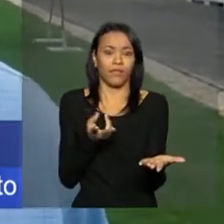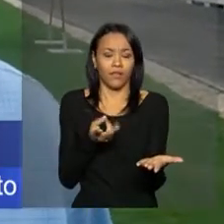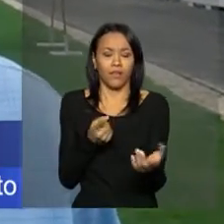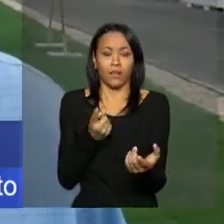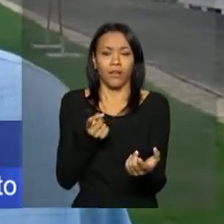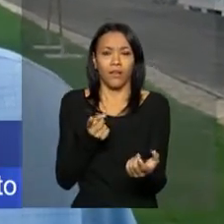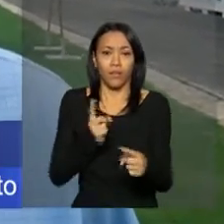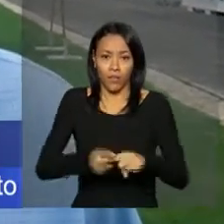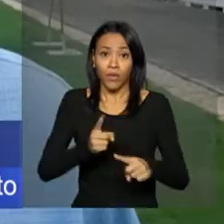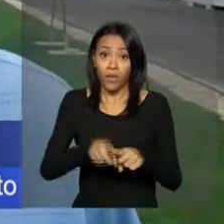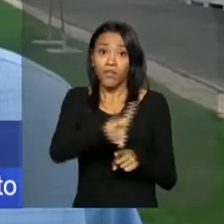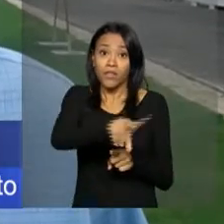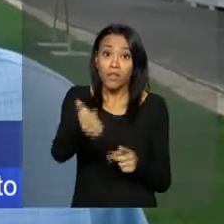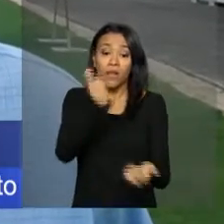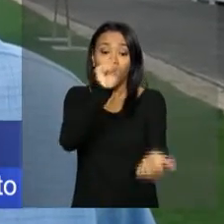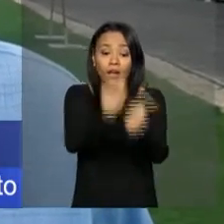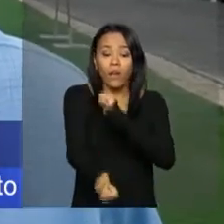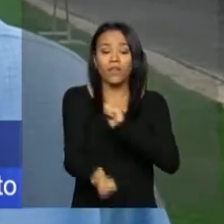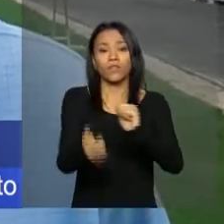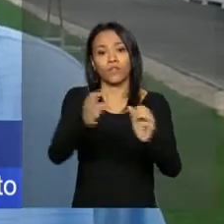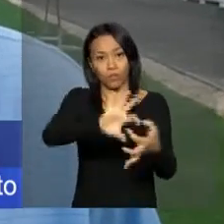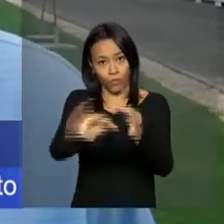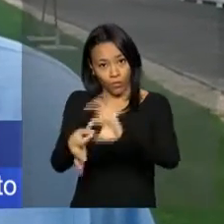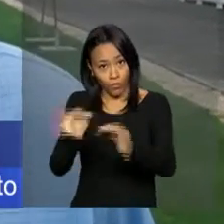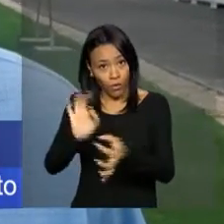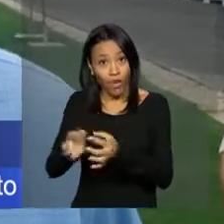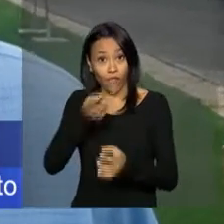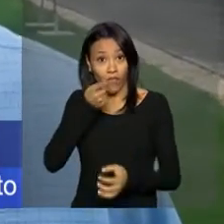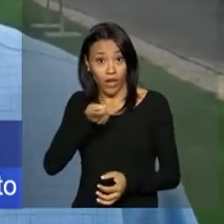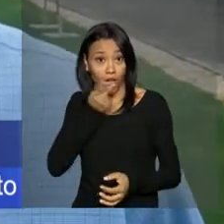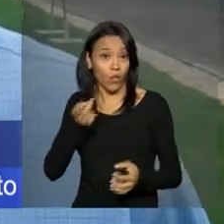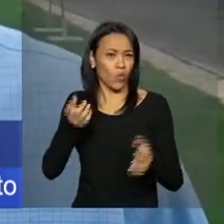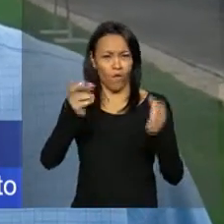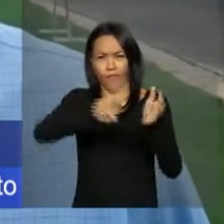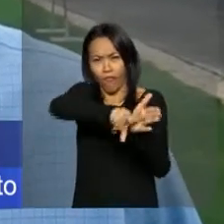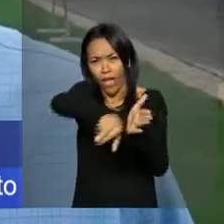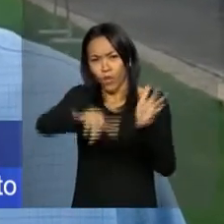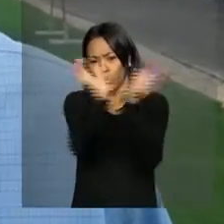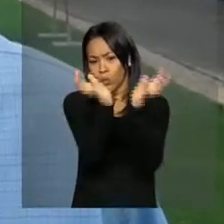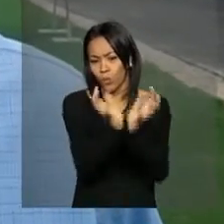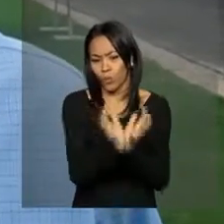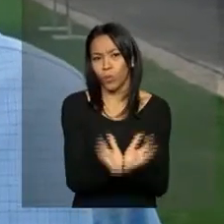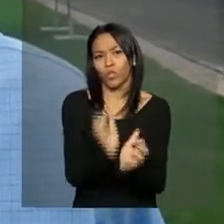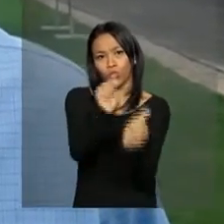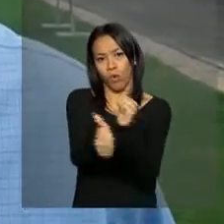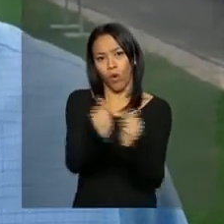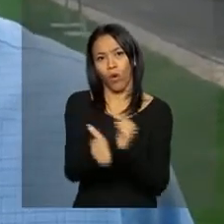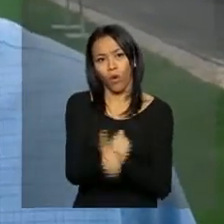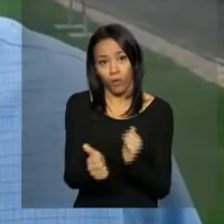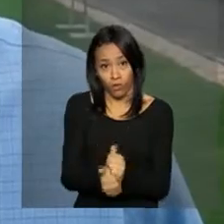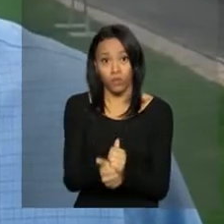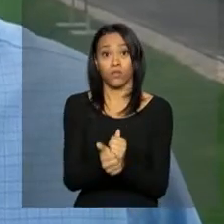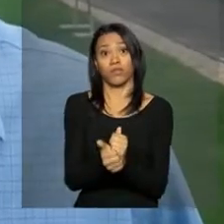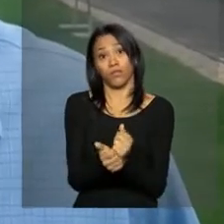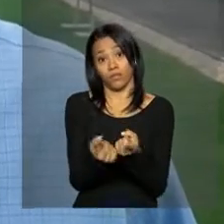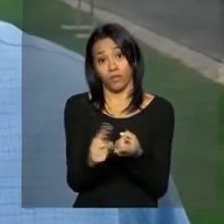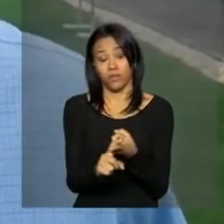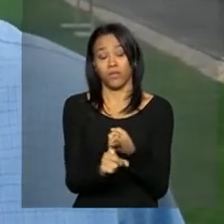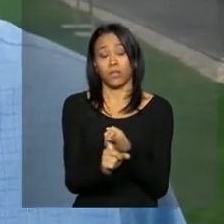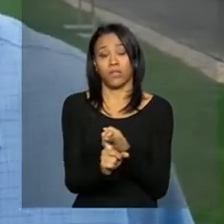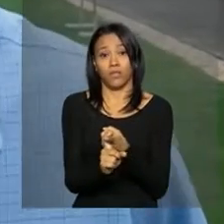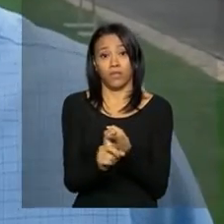o esporte, e aqui nós estamos falando todas as modalidades indoor, então todos os jogos coletivos,